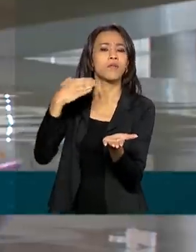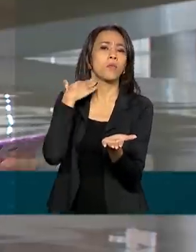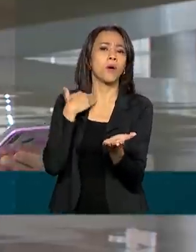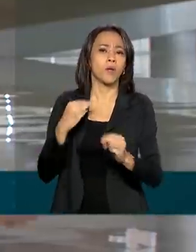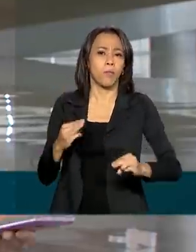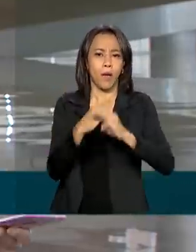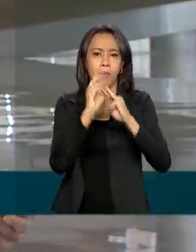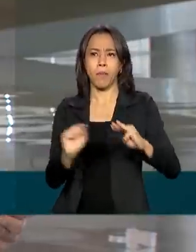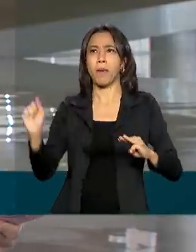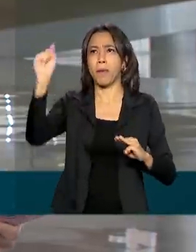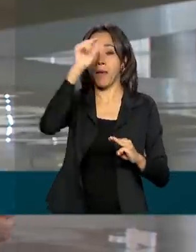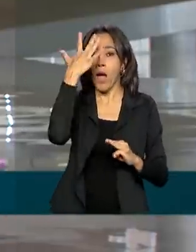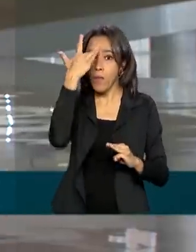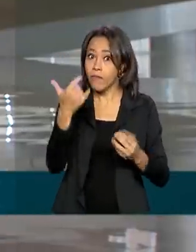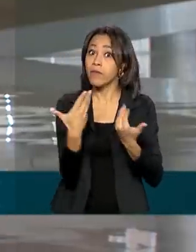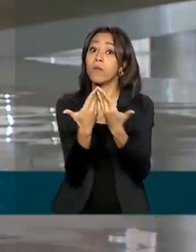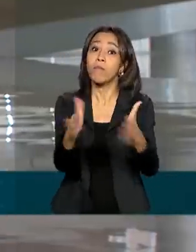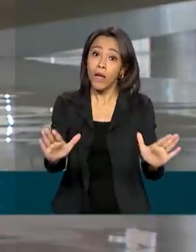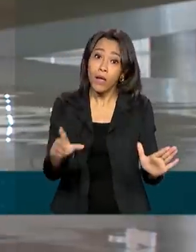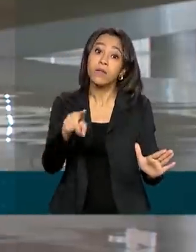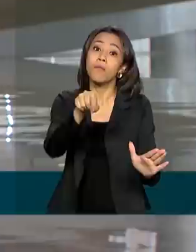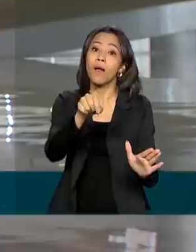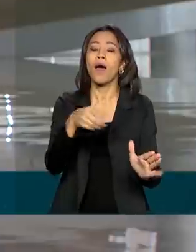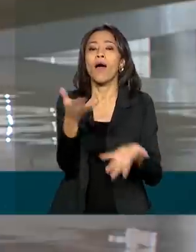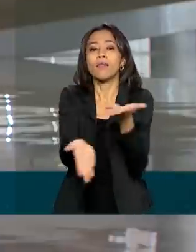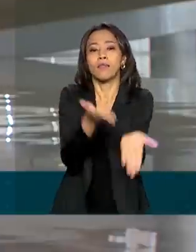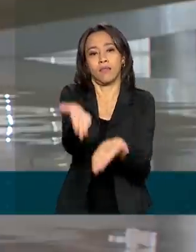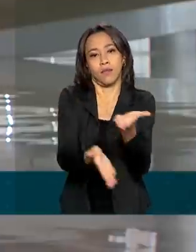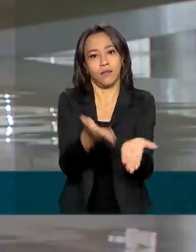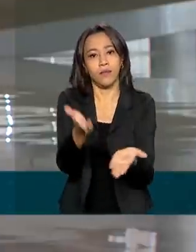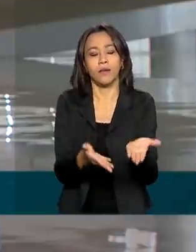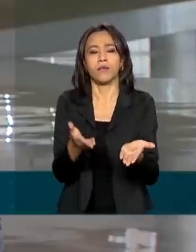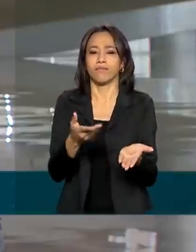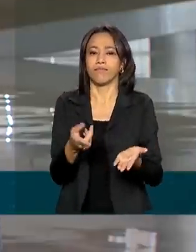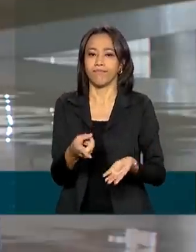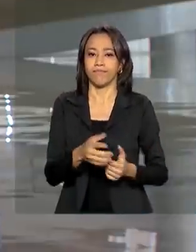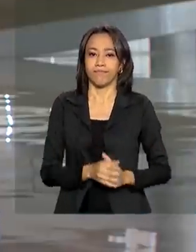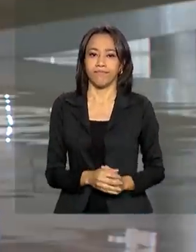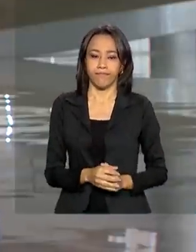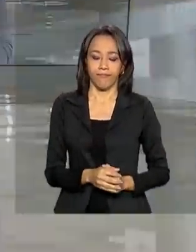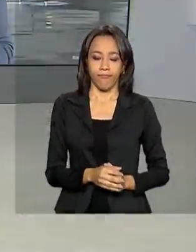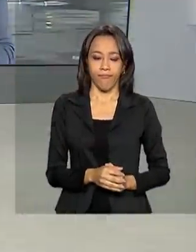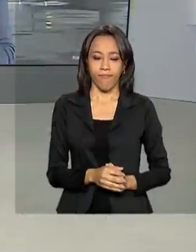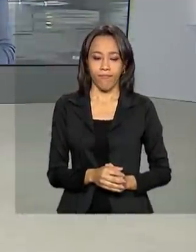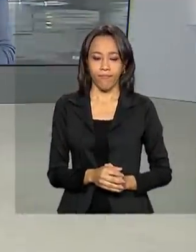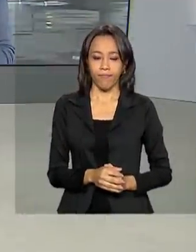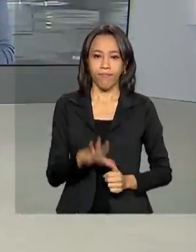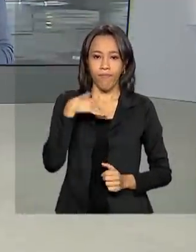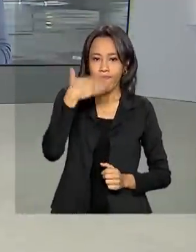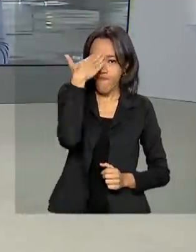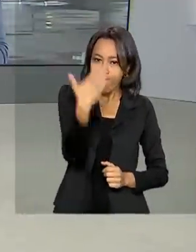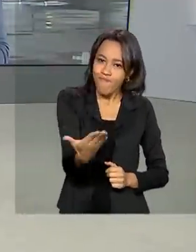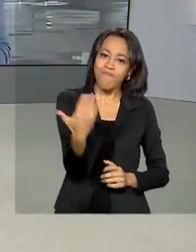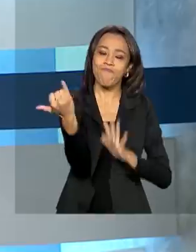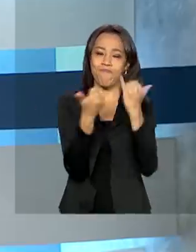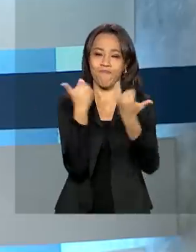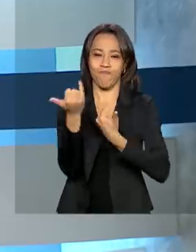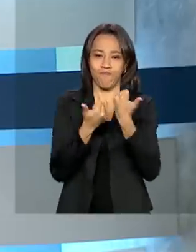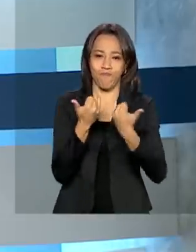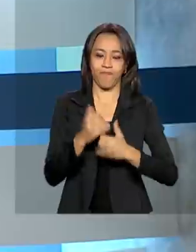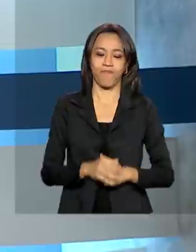demandas, tanto do auxílio emergencial quanto do FGTS. Volto com você, Renata. Obrigada, Selma, pelas suas informações.